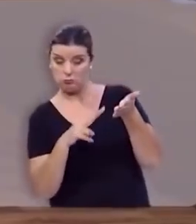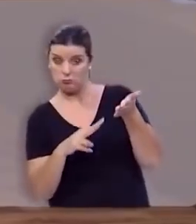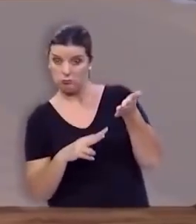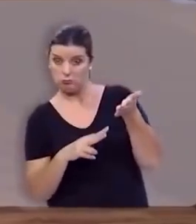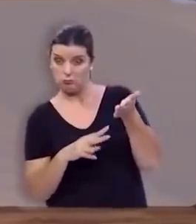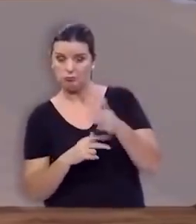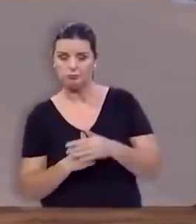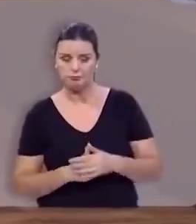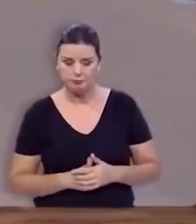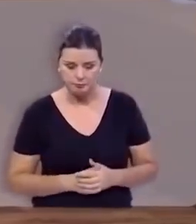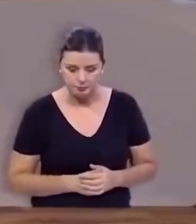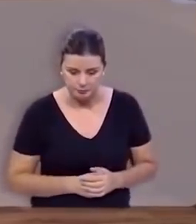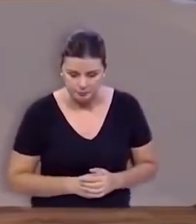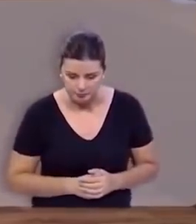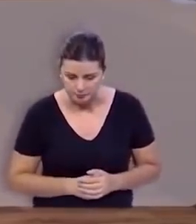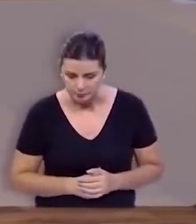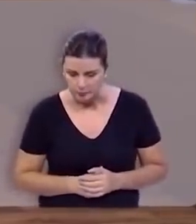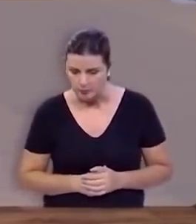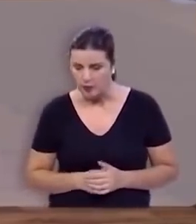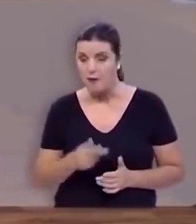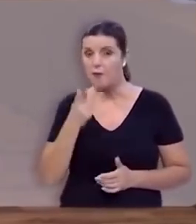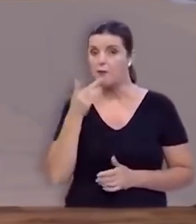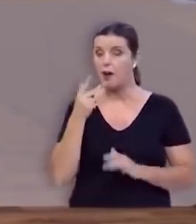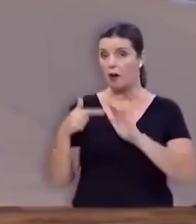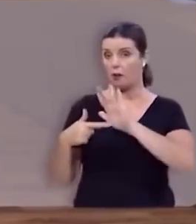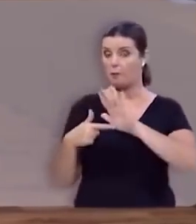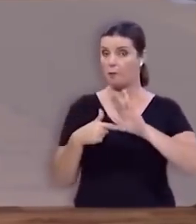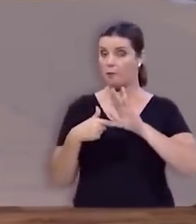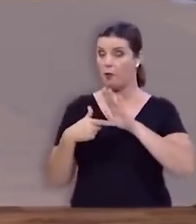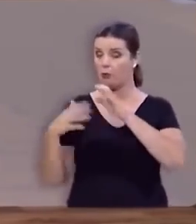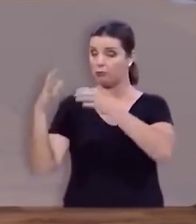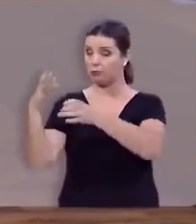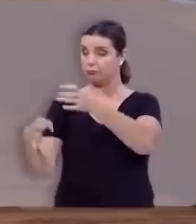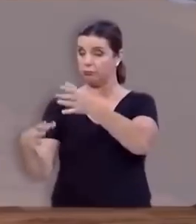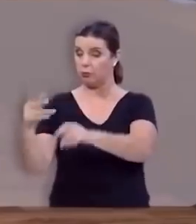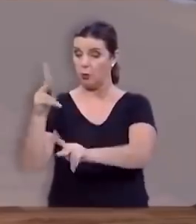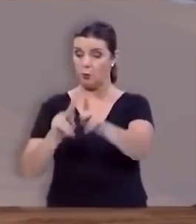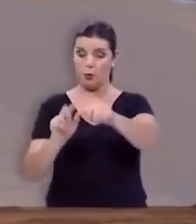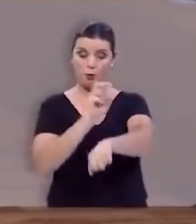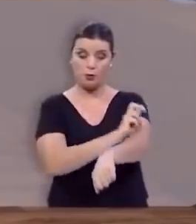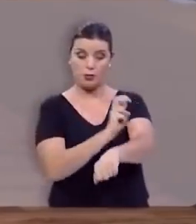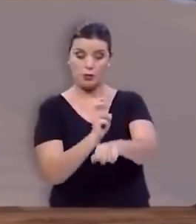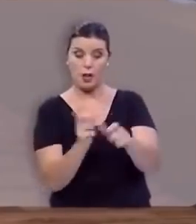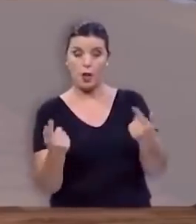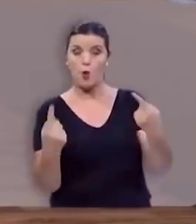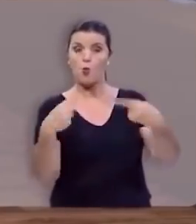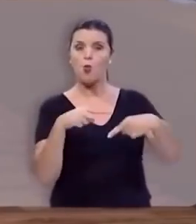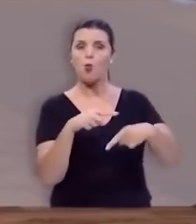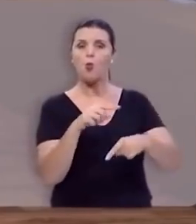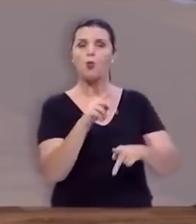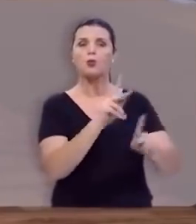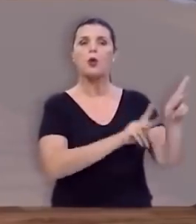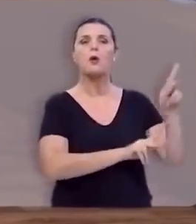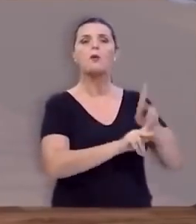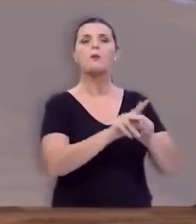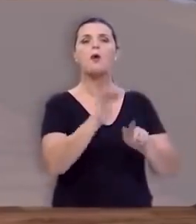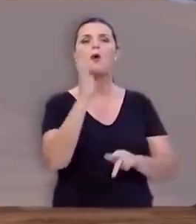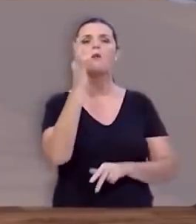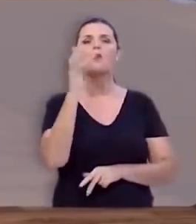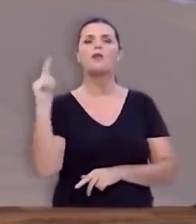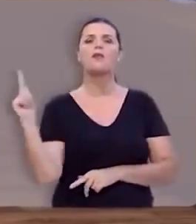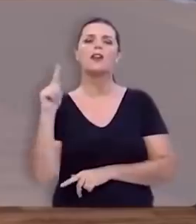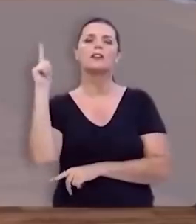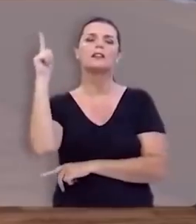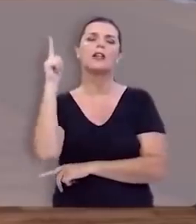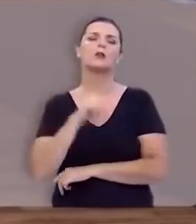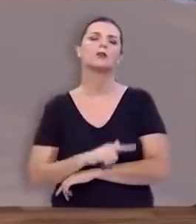considerando, retrata então esta batalha de Israel com os filisteus. Do